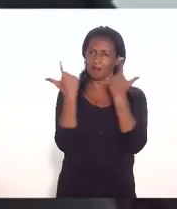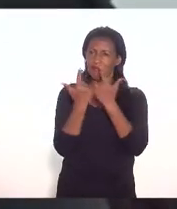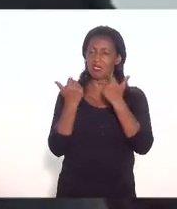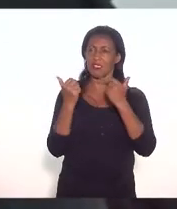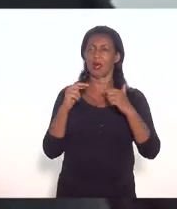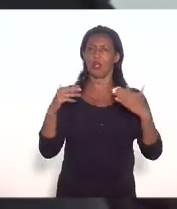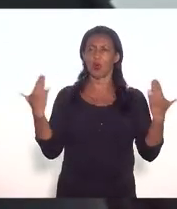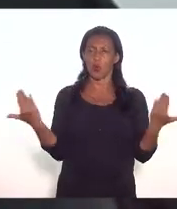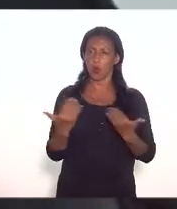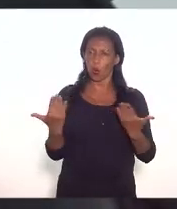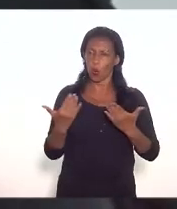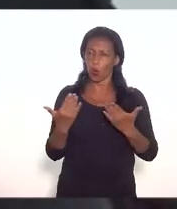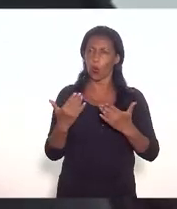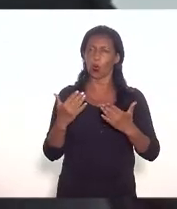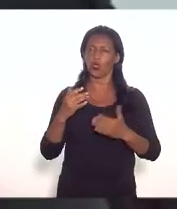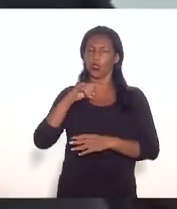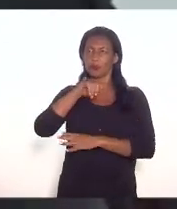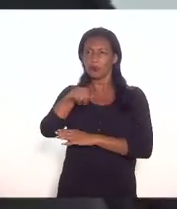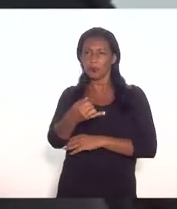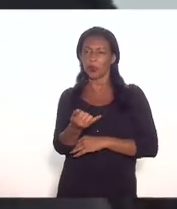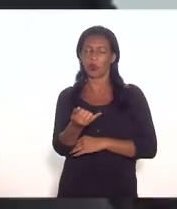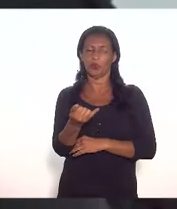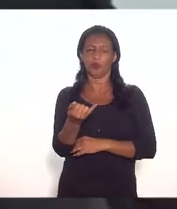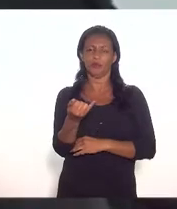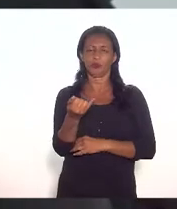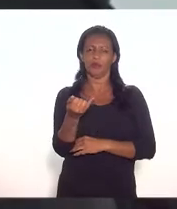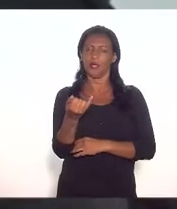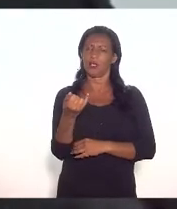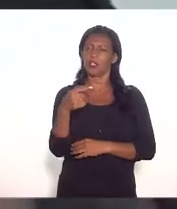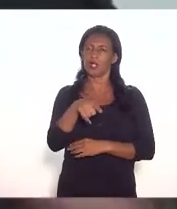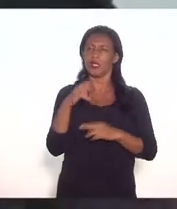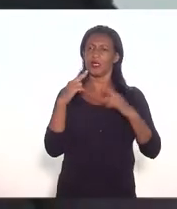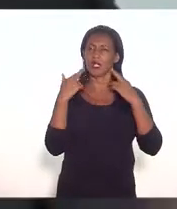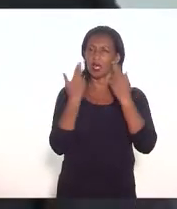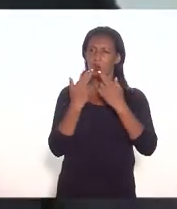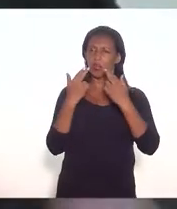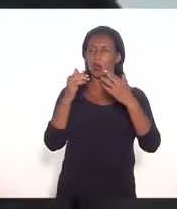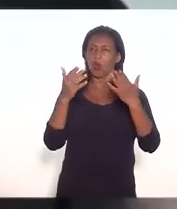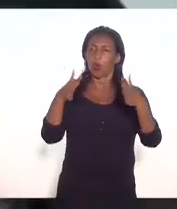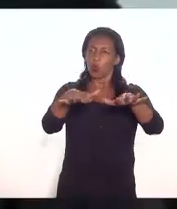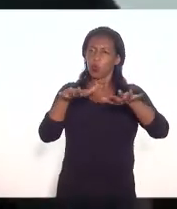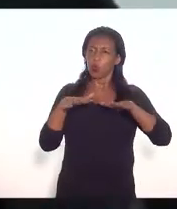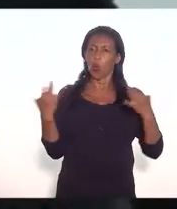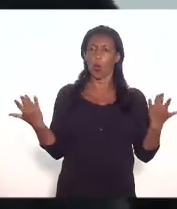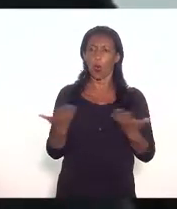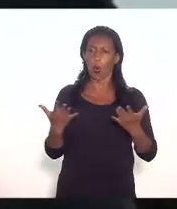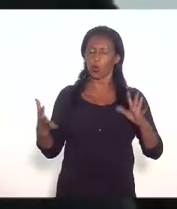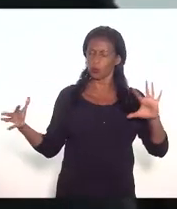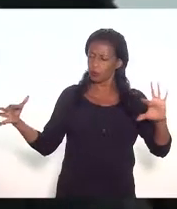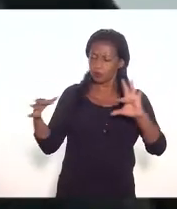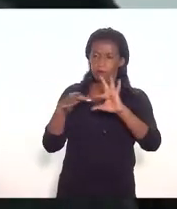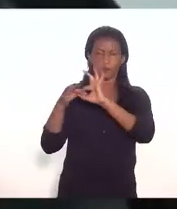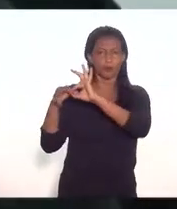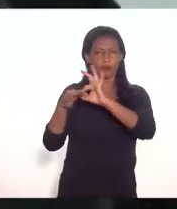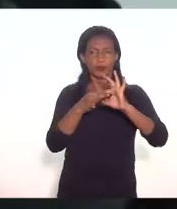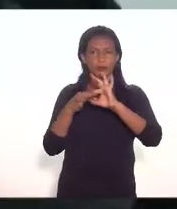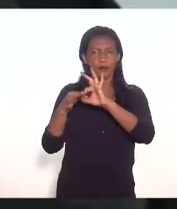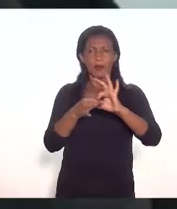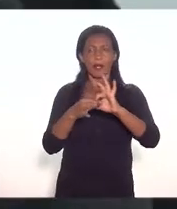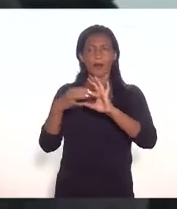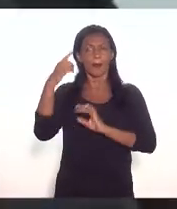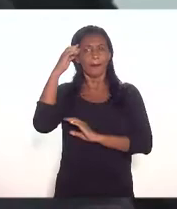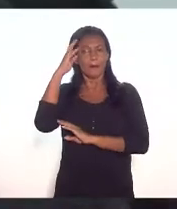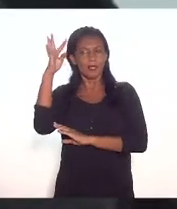é muito importante essa audiência pública para fortalecer todos esses elos esses laços pensando num bem